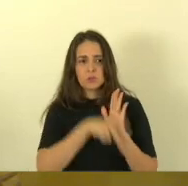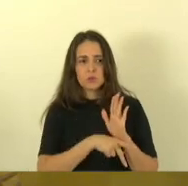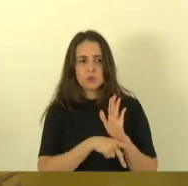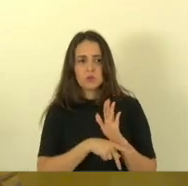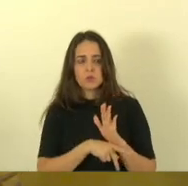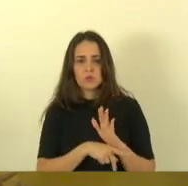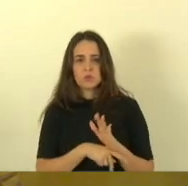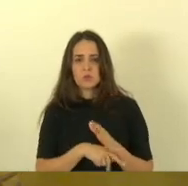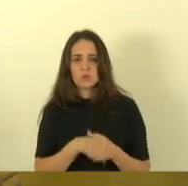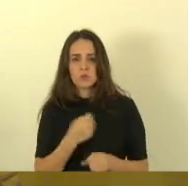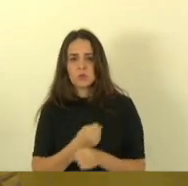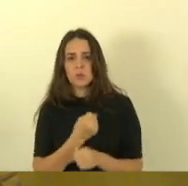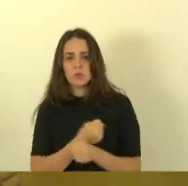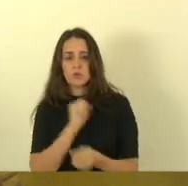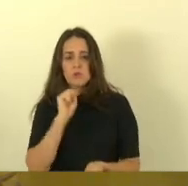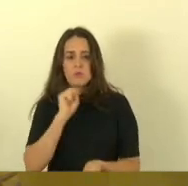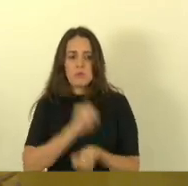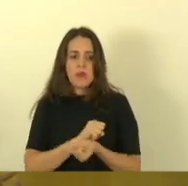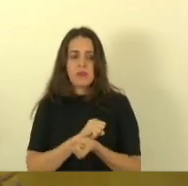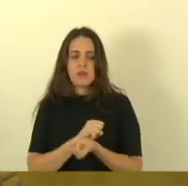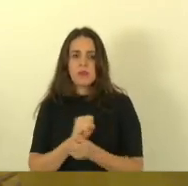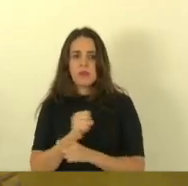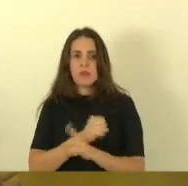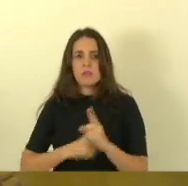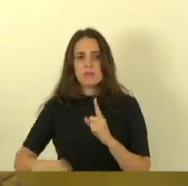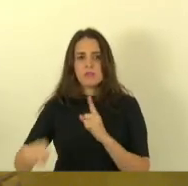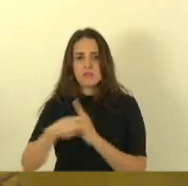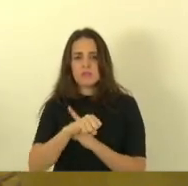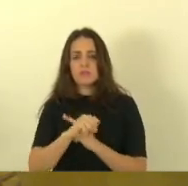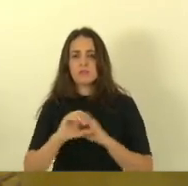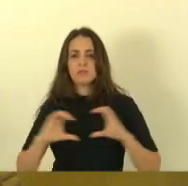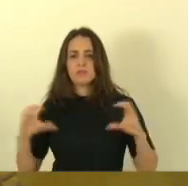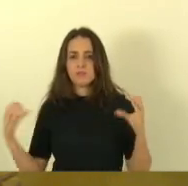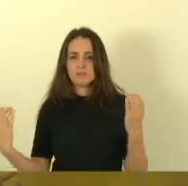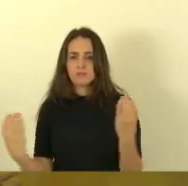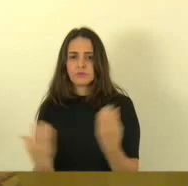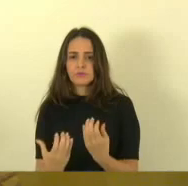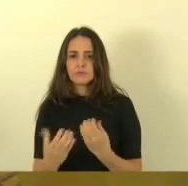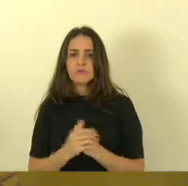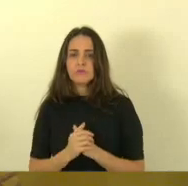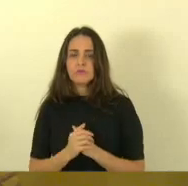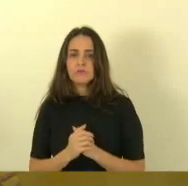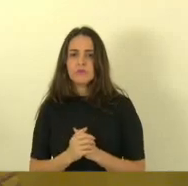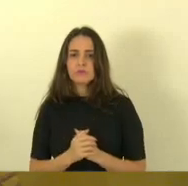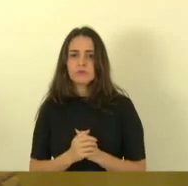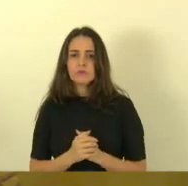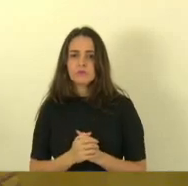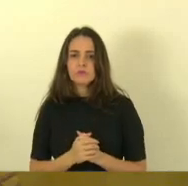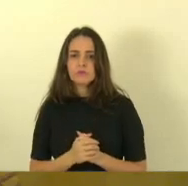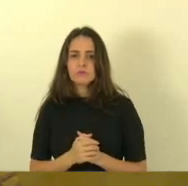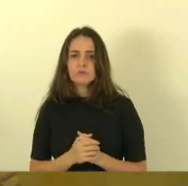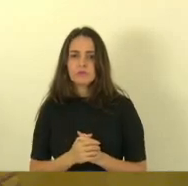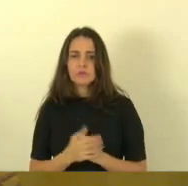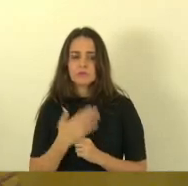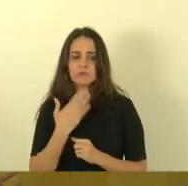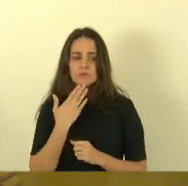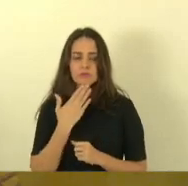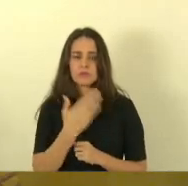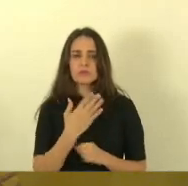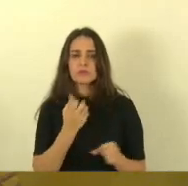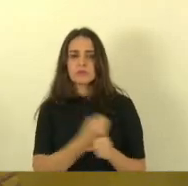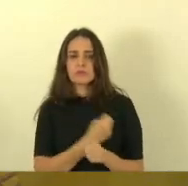obra parada então a sociedade a comunidade de Nova Almeida clama para que essa obra seja